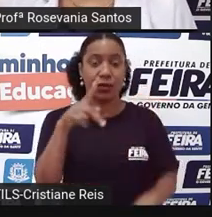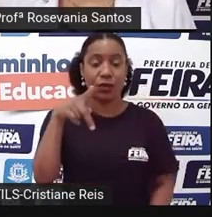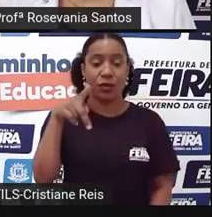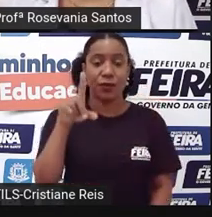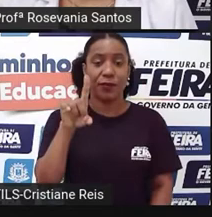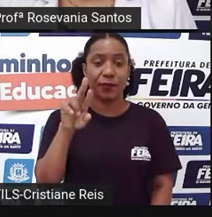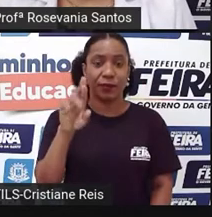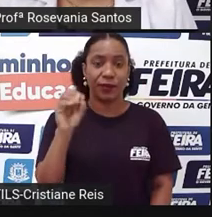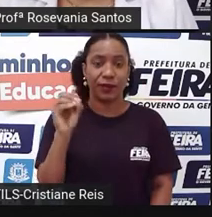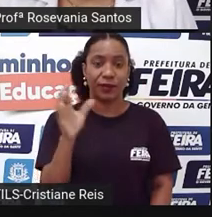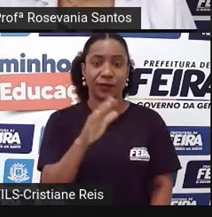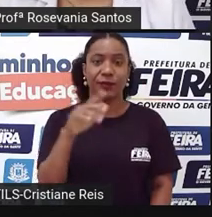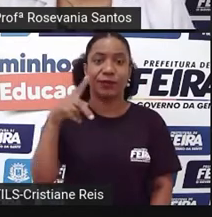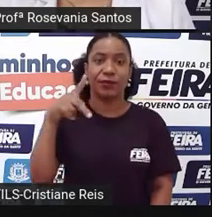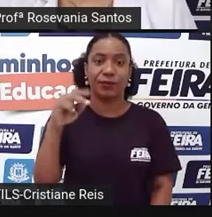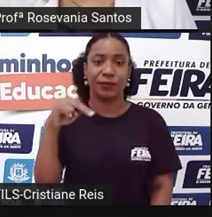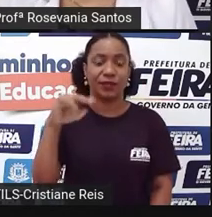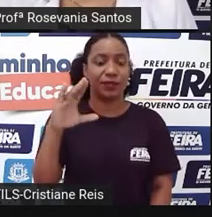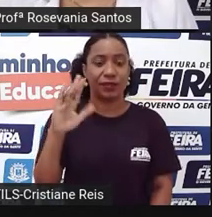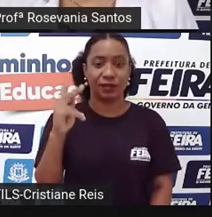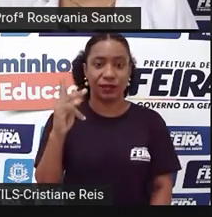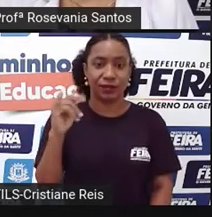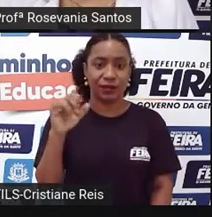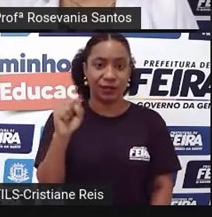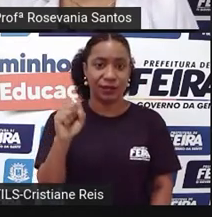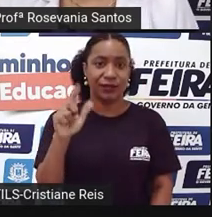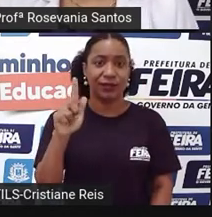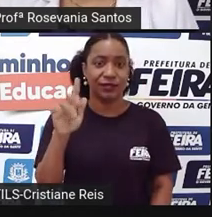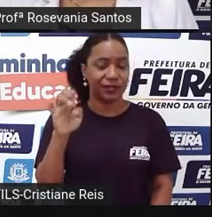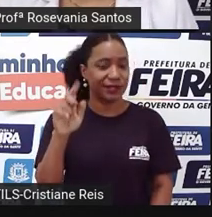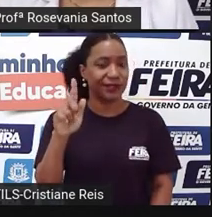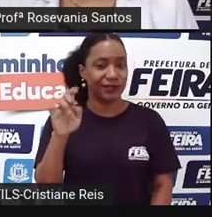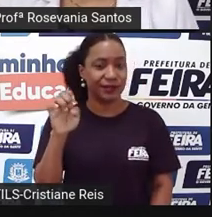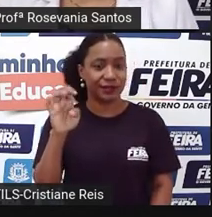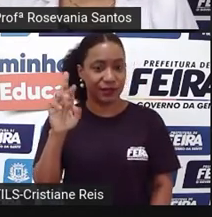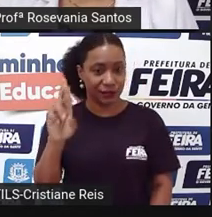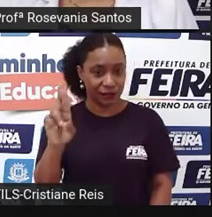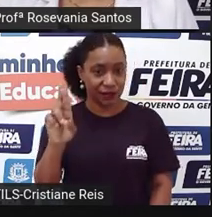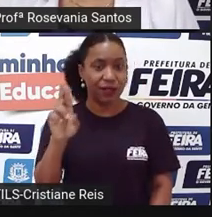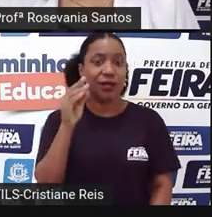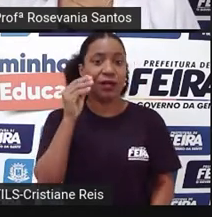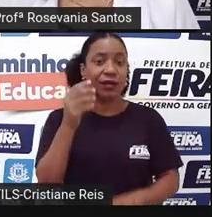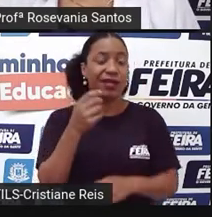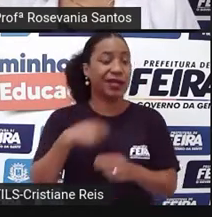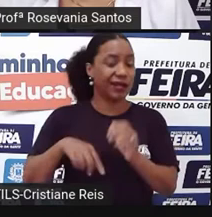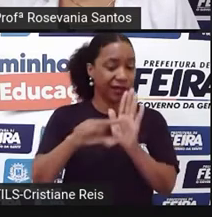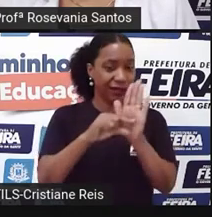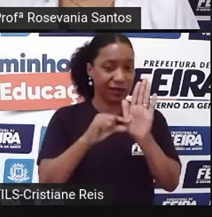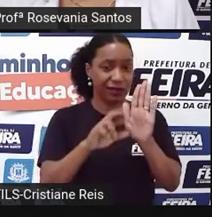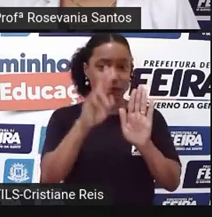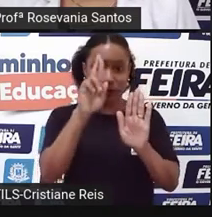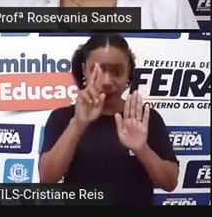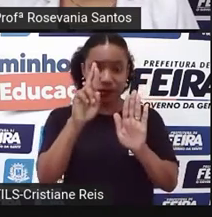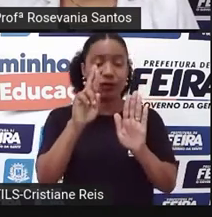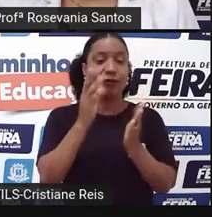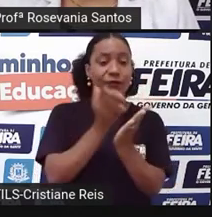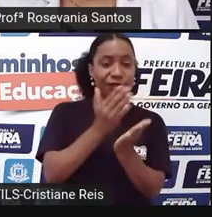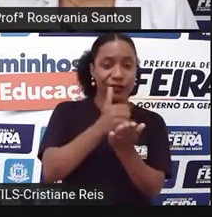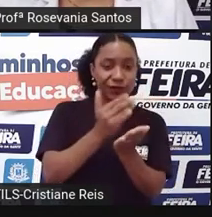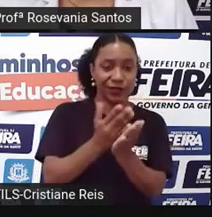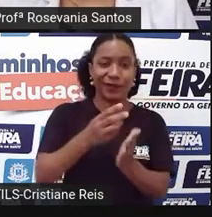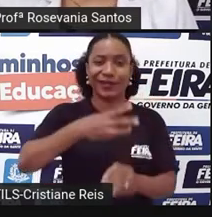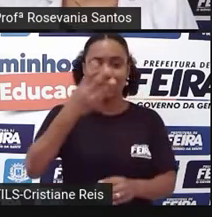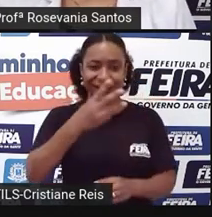ela é de 1967, e como você pode perceber, né, ele dividiu o território brasileiro nessas três